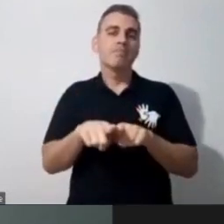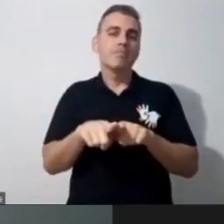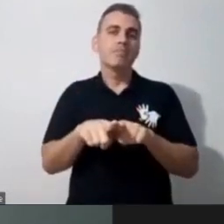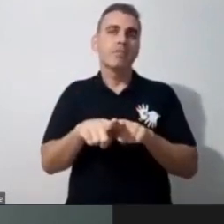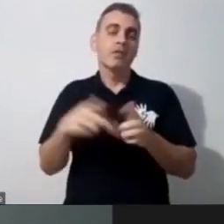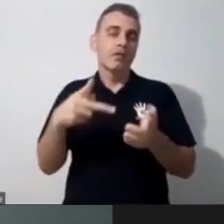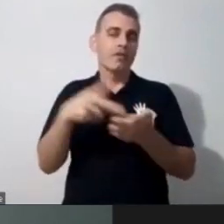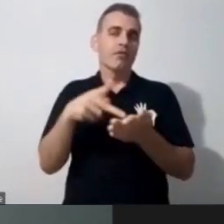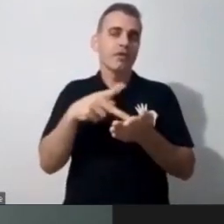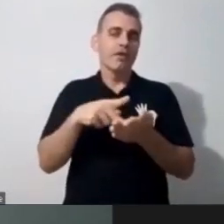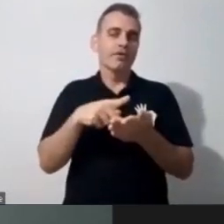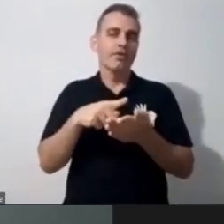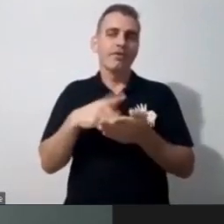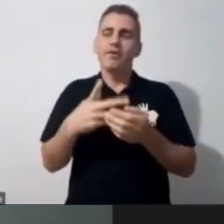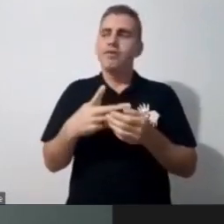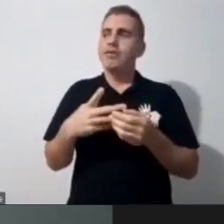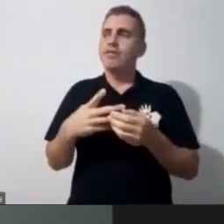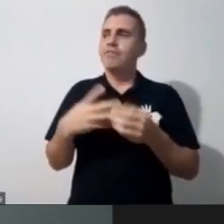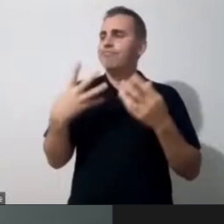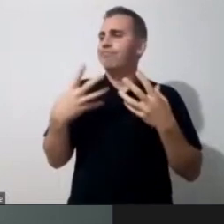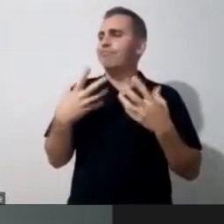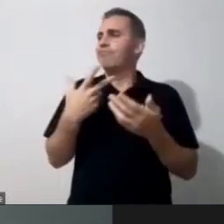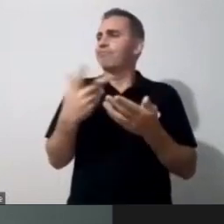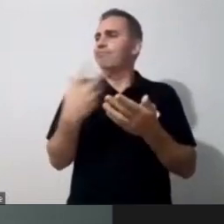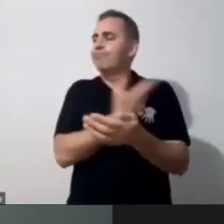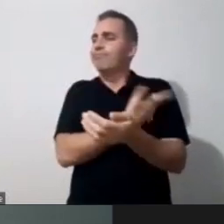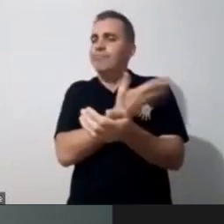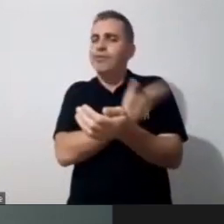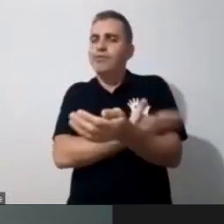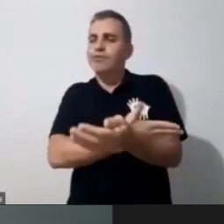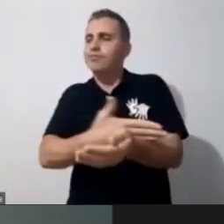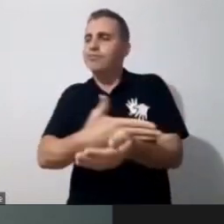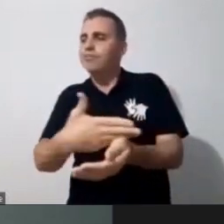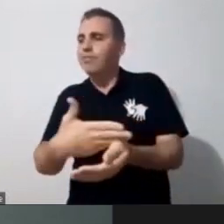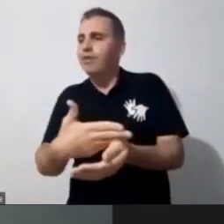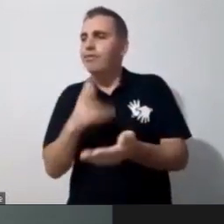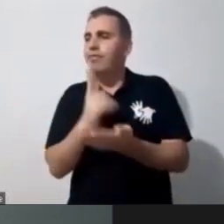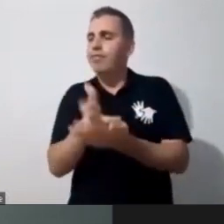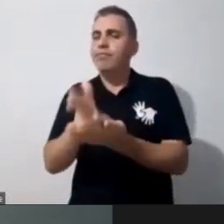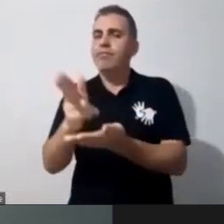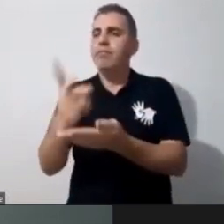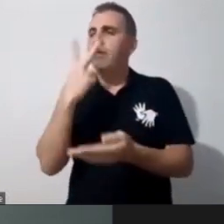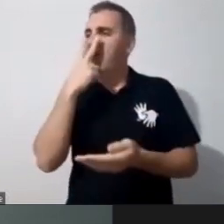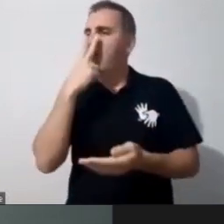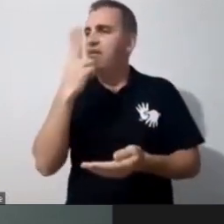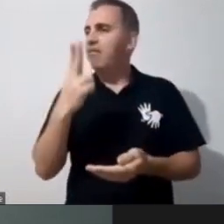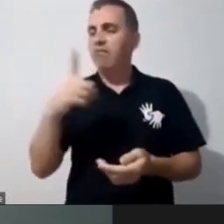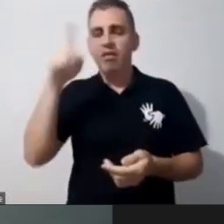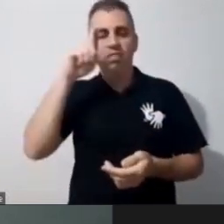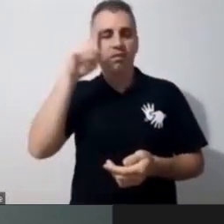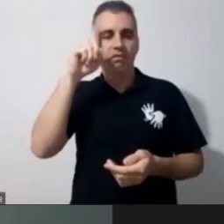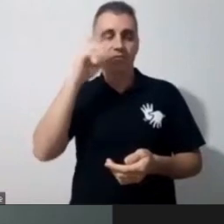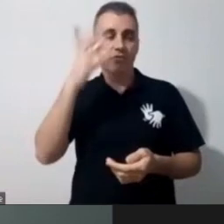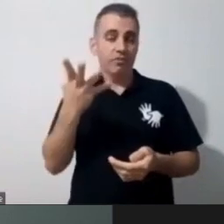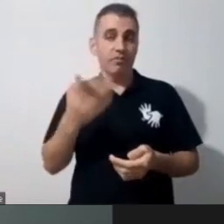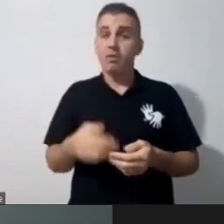acostumado a planejar, a imprimir, a montar pastas, mas não com essa facilidade que a gente tem hoje,